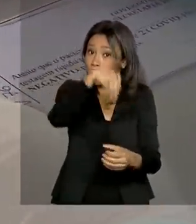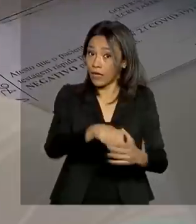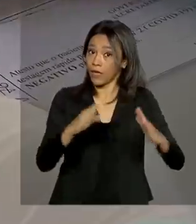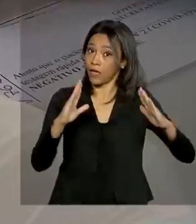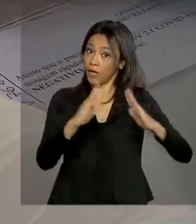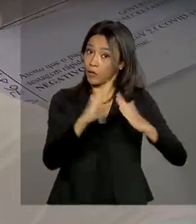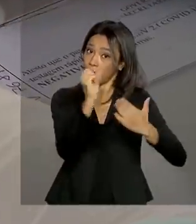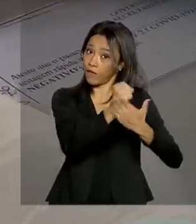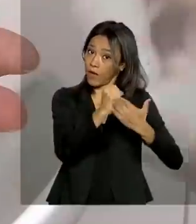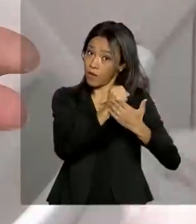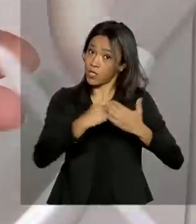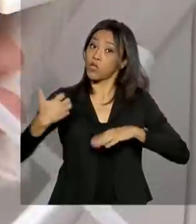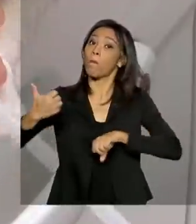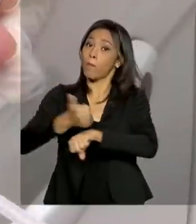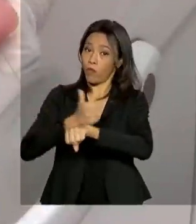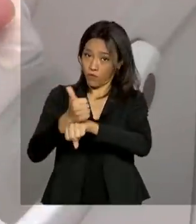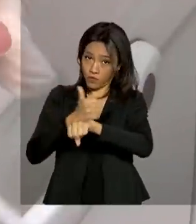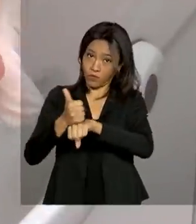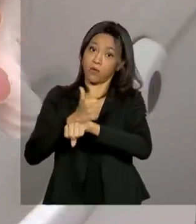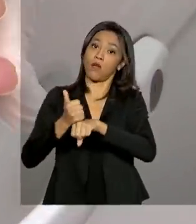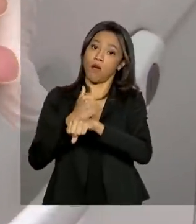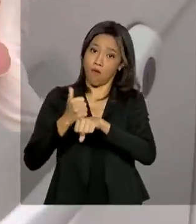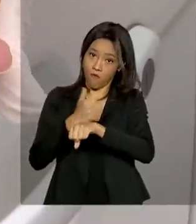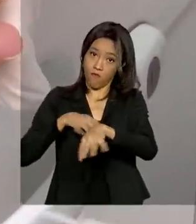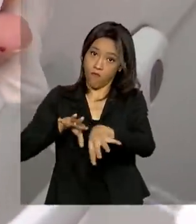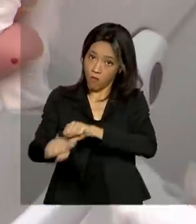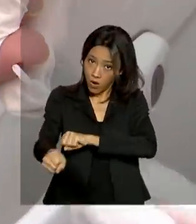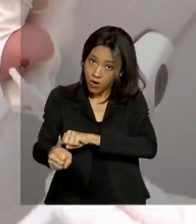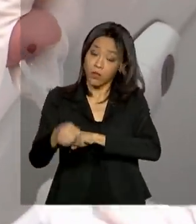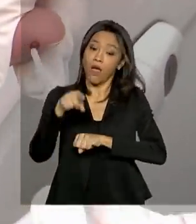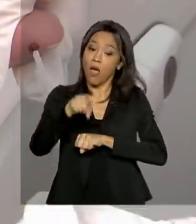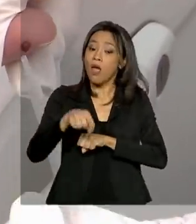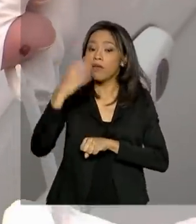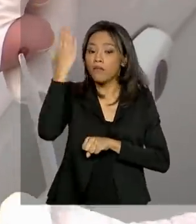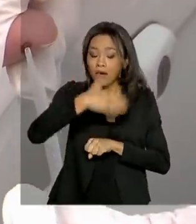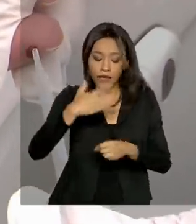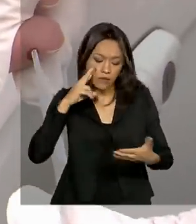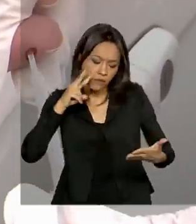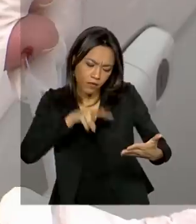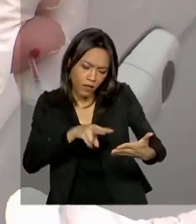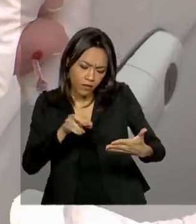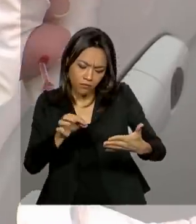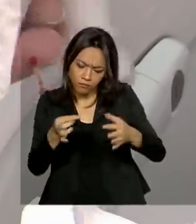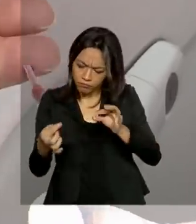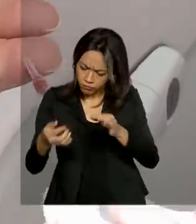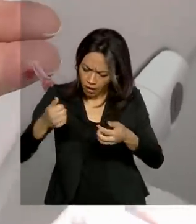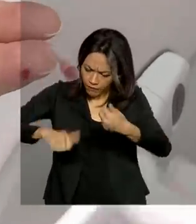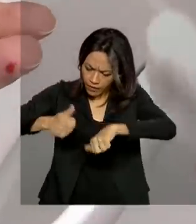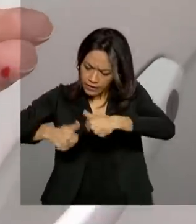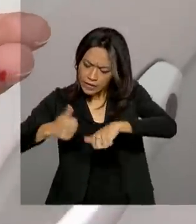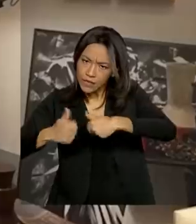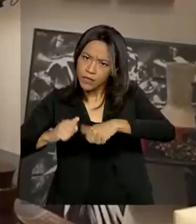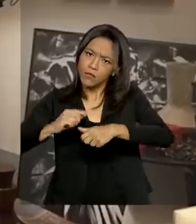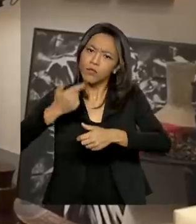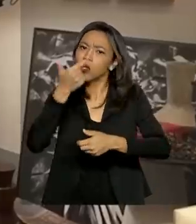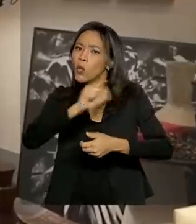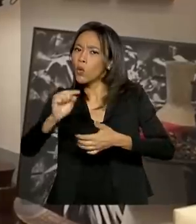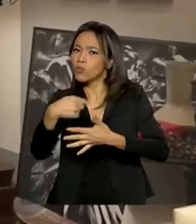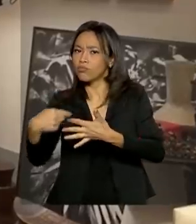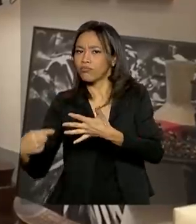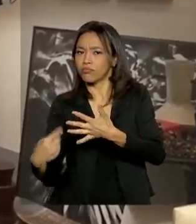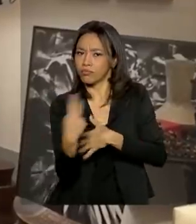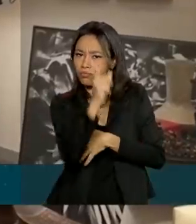e por um farmacêutico. É ele quem vai interpretar o resultado, levando em conta outros dados do paciente. O